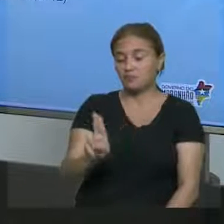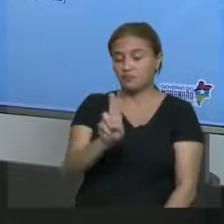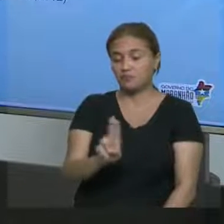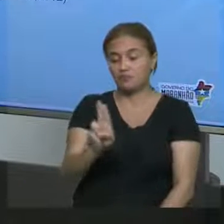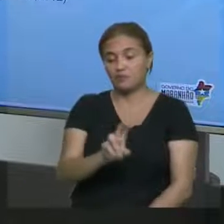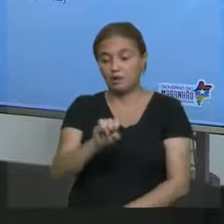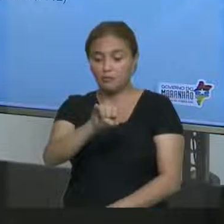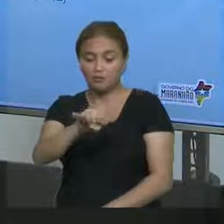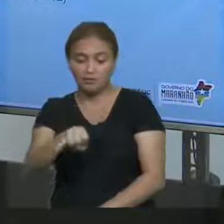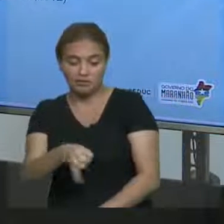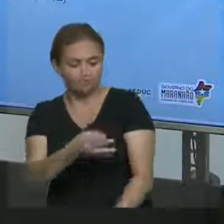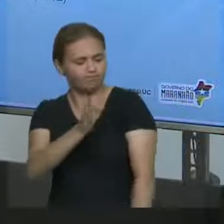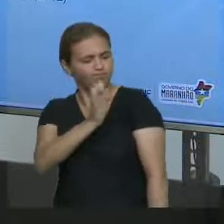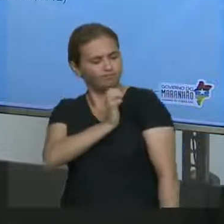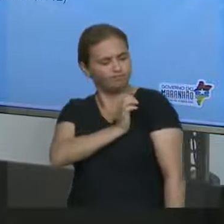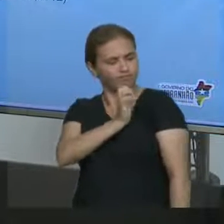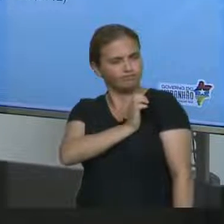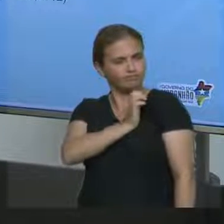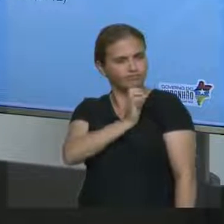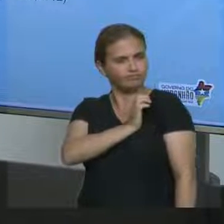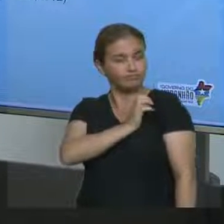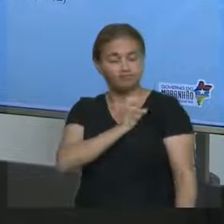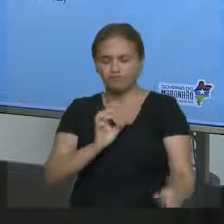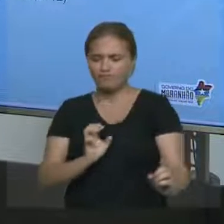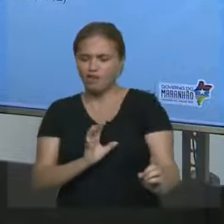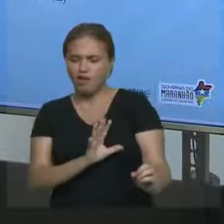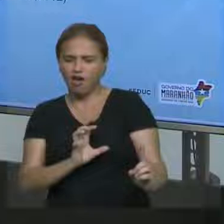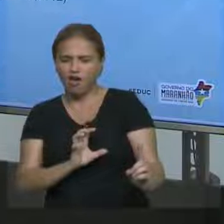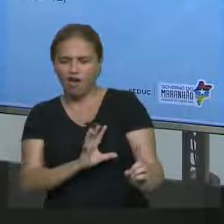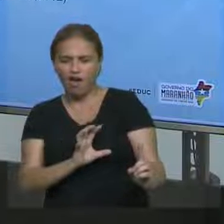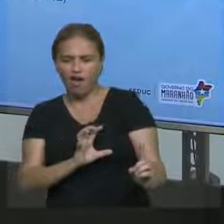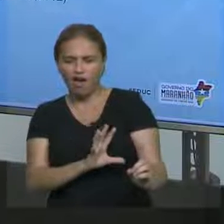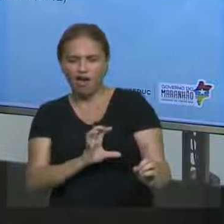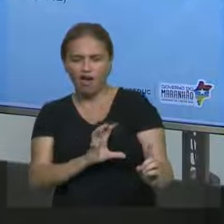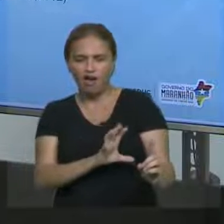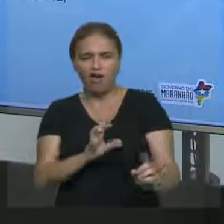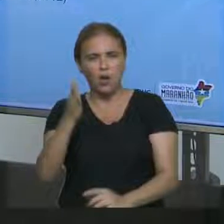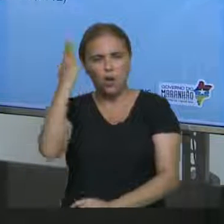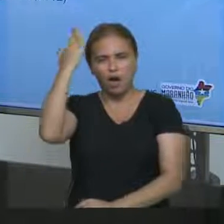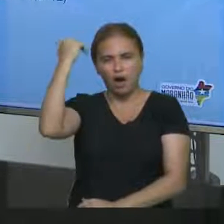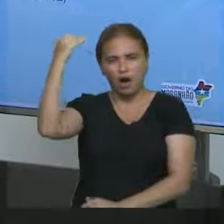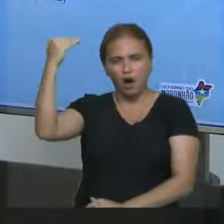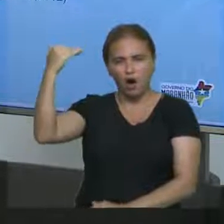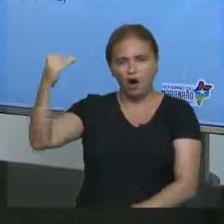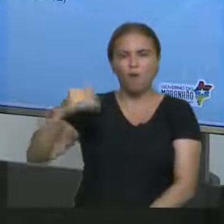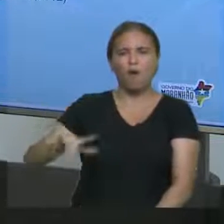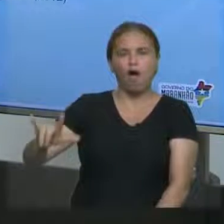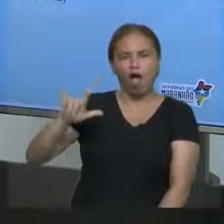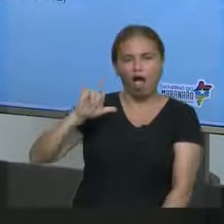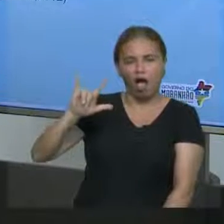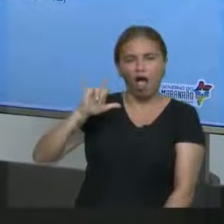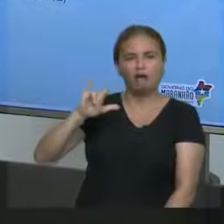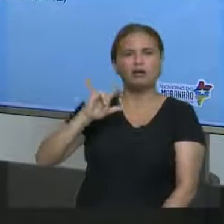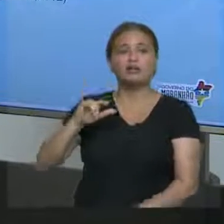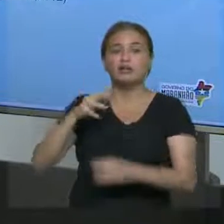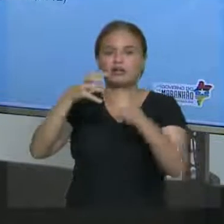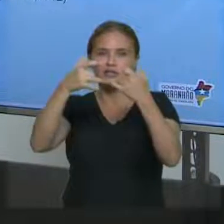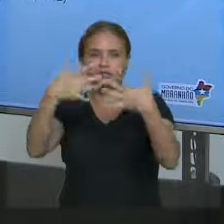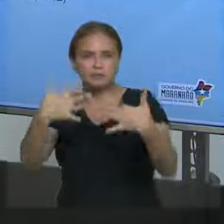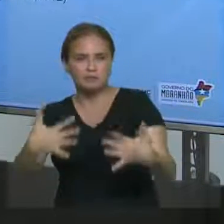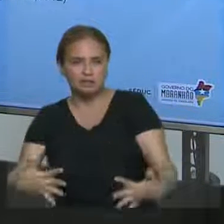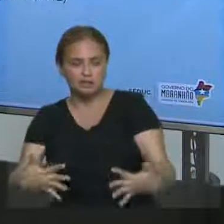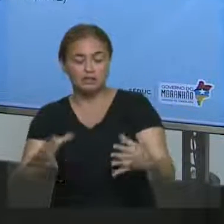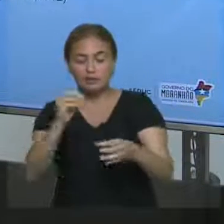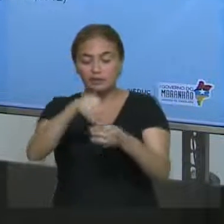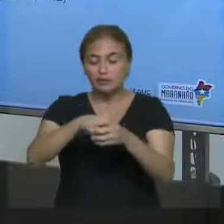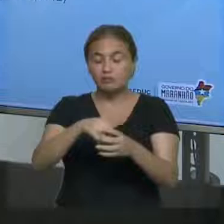-se de seus status sociais e da possível influência sobre seus fãs, o famoso Jimi Hendrix, associe em seu texto os termos love,